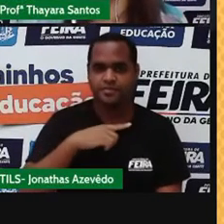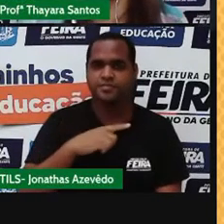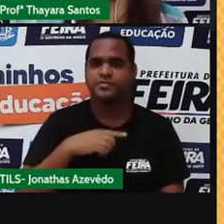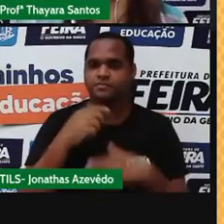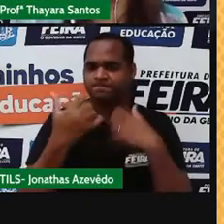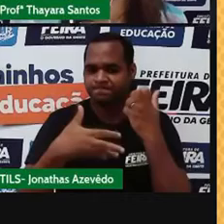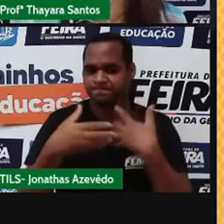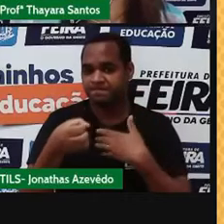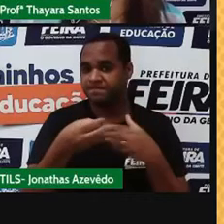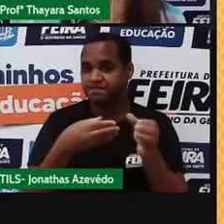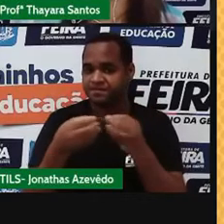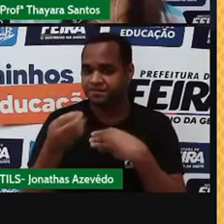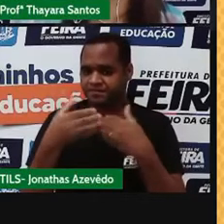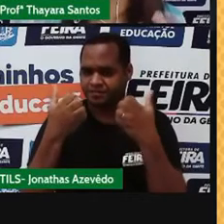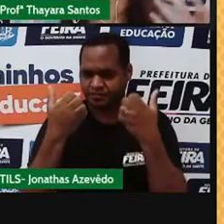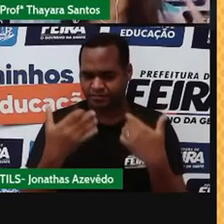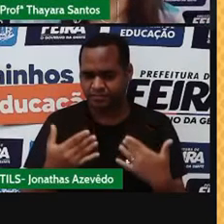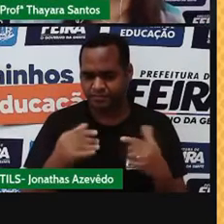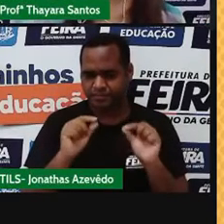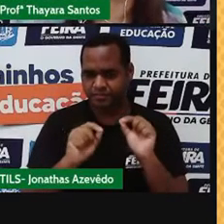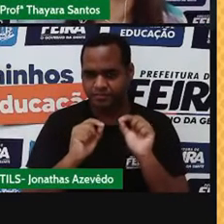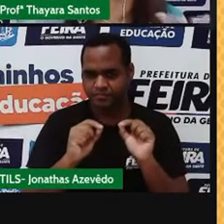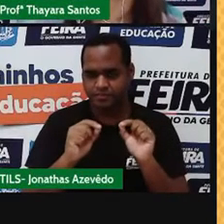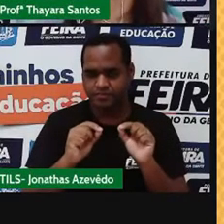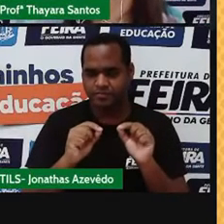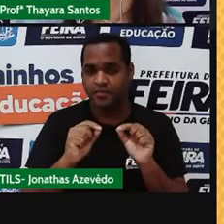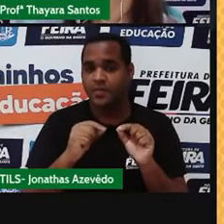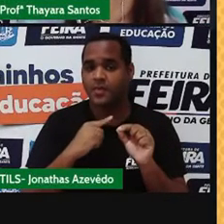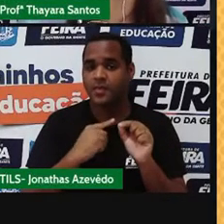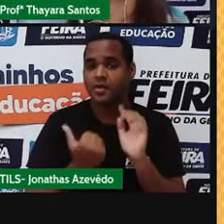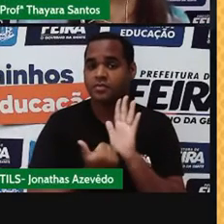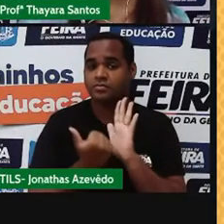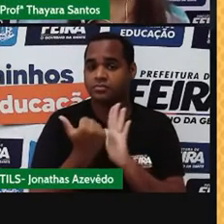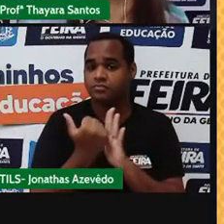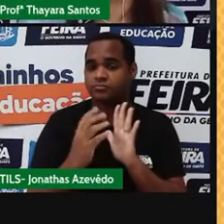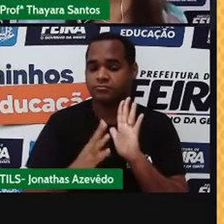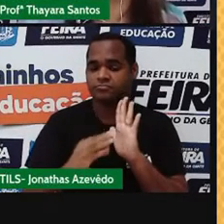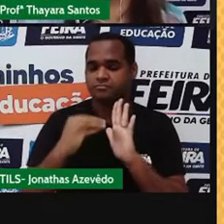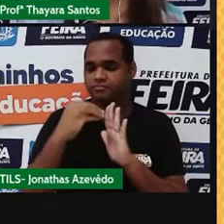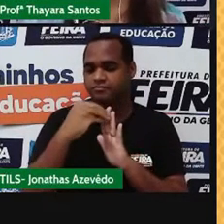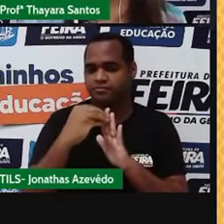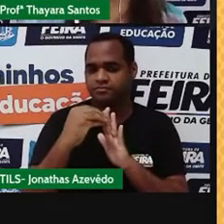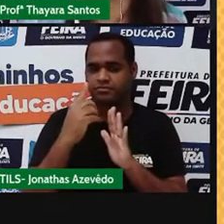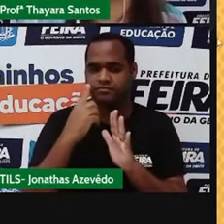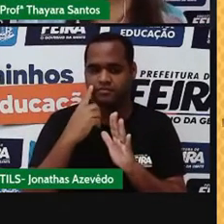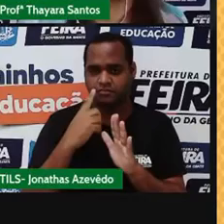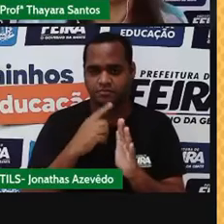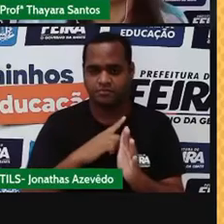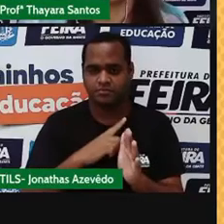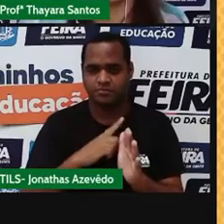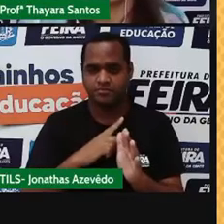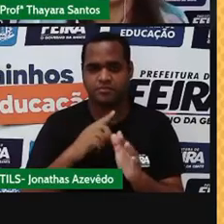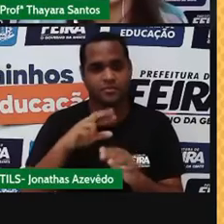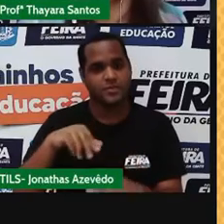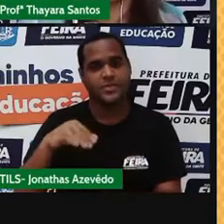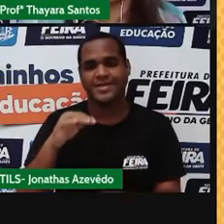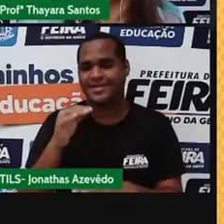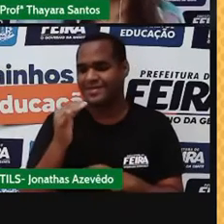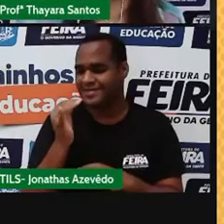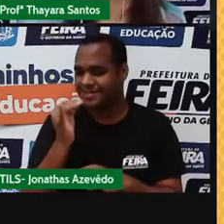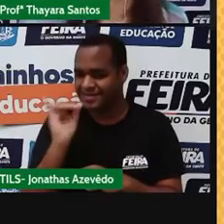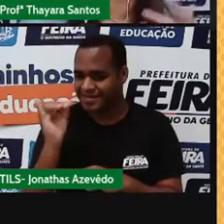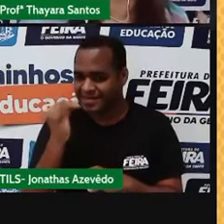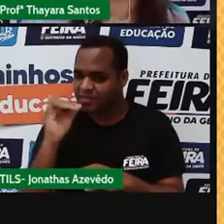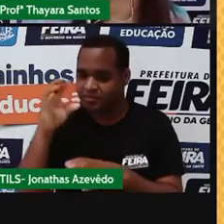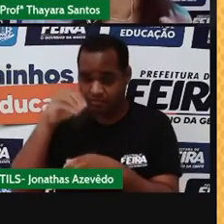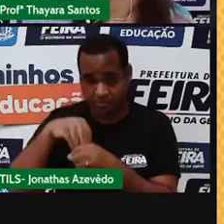nova teoria. E o que foi que ele acrescentou, o foi que Bohr acrescentou? Ele acrescentou as camadas eletrônicas aqui nesse átomo,